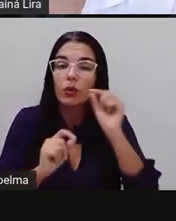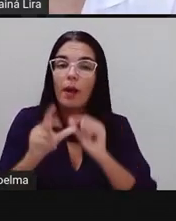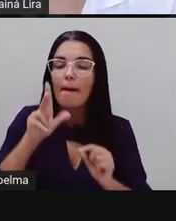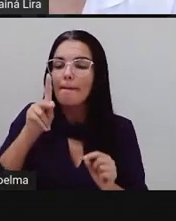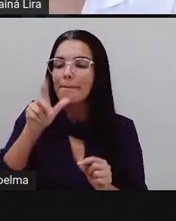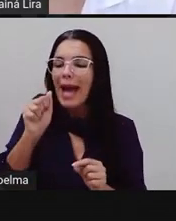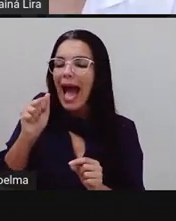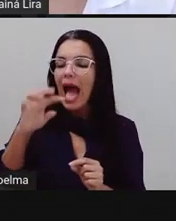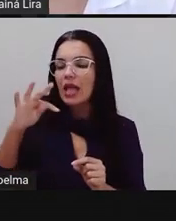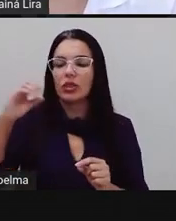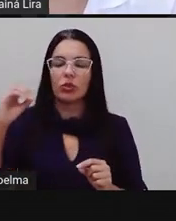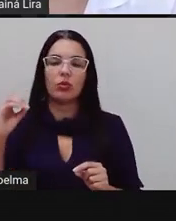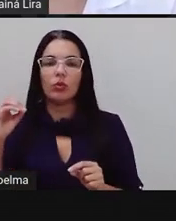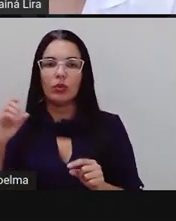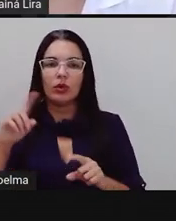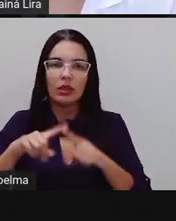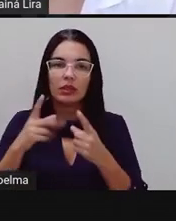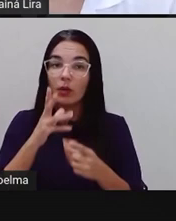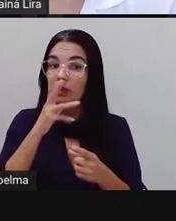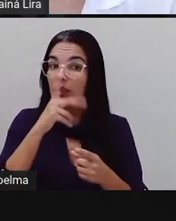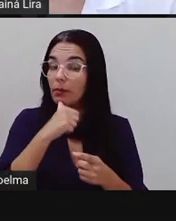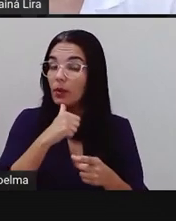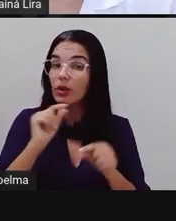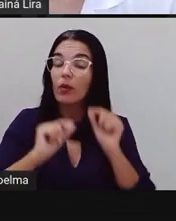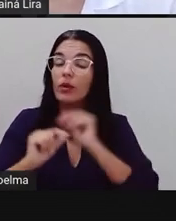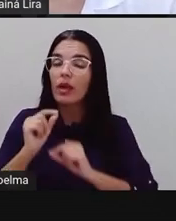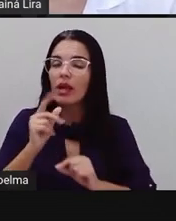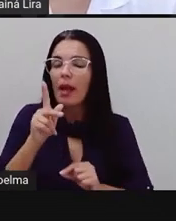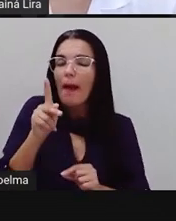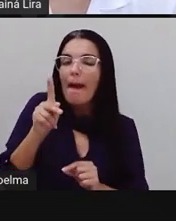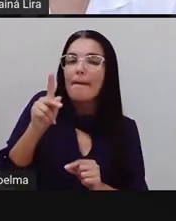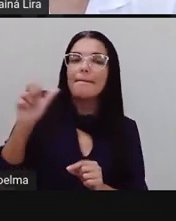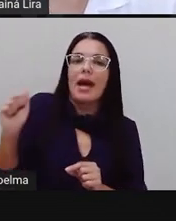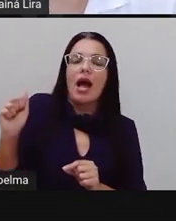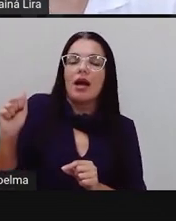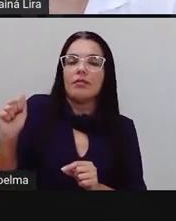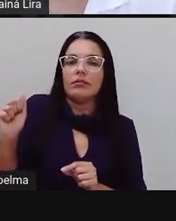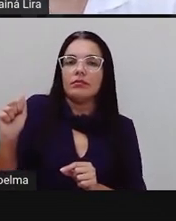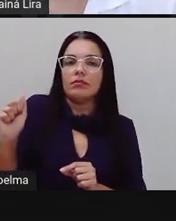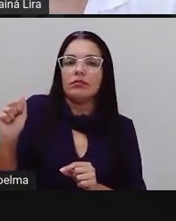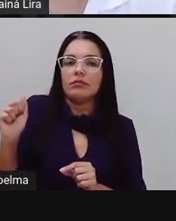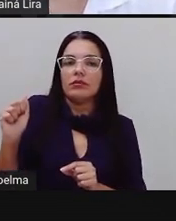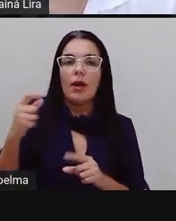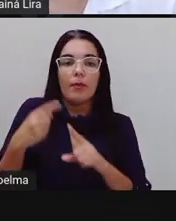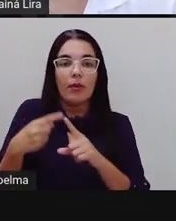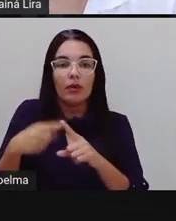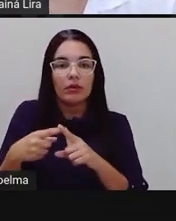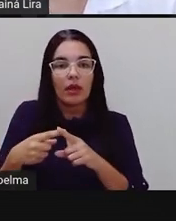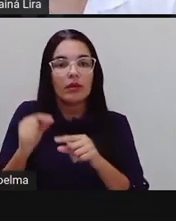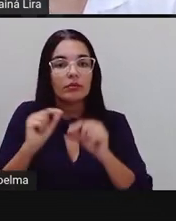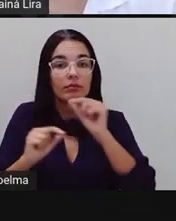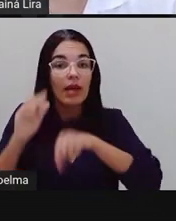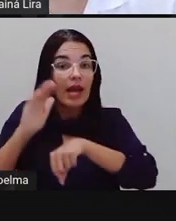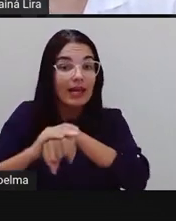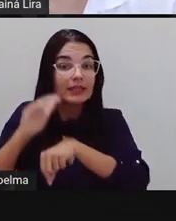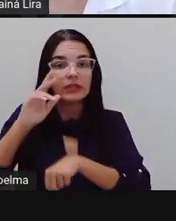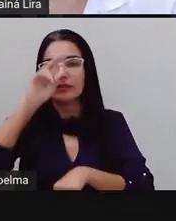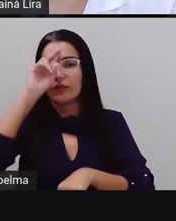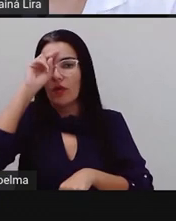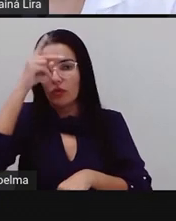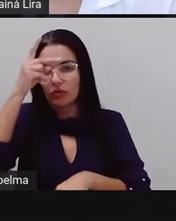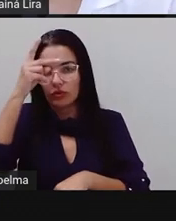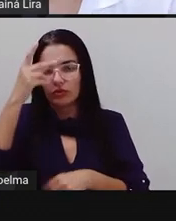Pato. Então, eu demoro mais um pouquinho falando a sílaba Pá. Tá? É a sílaba mais